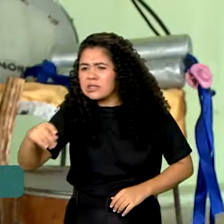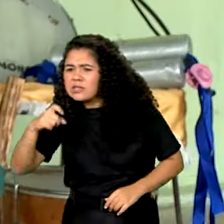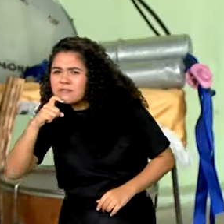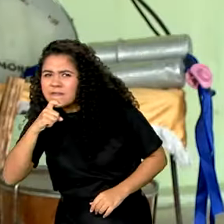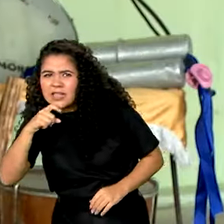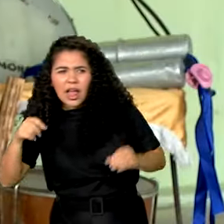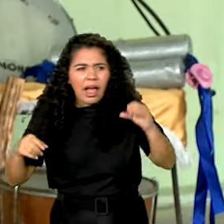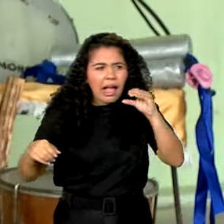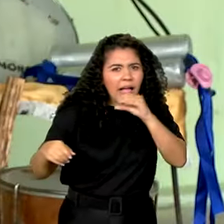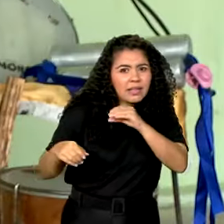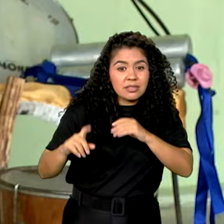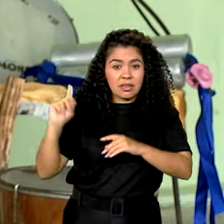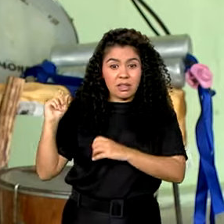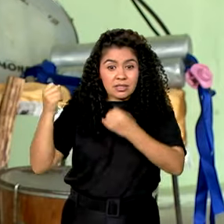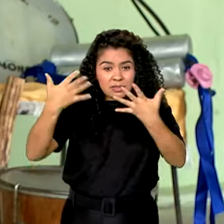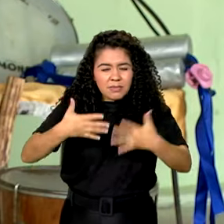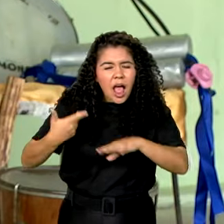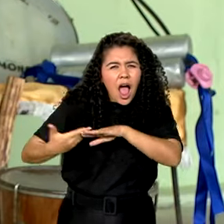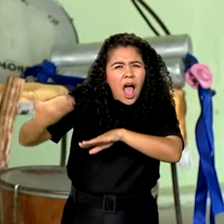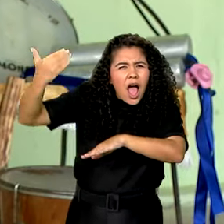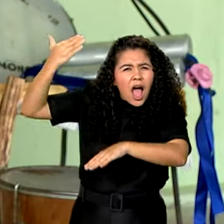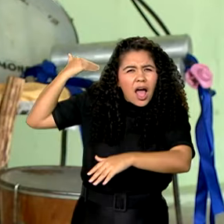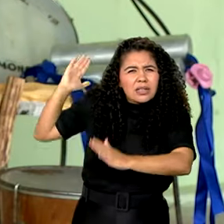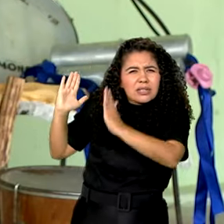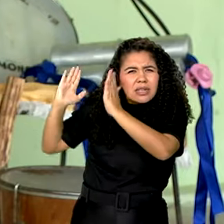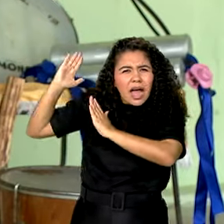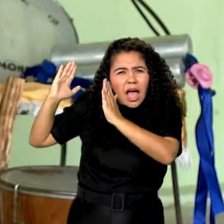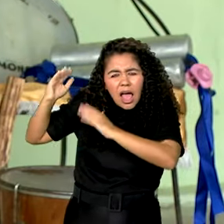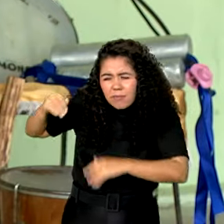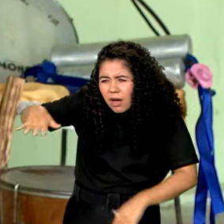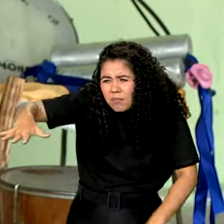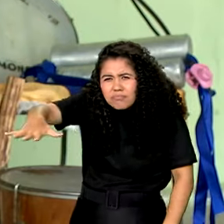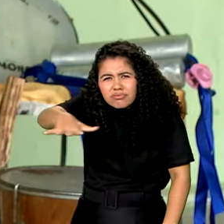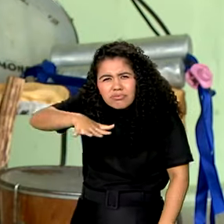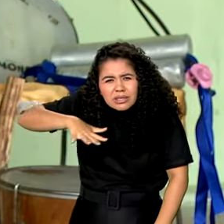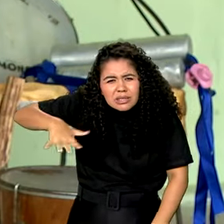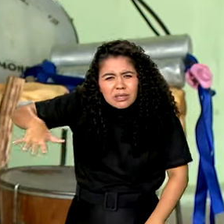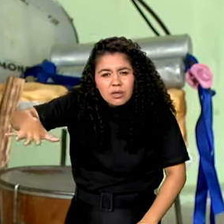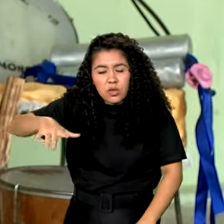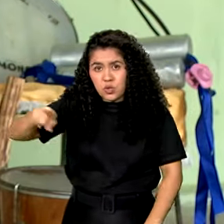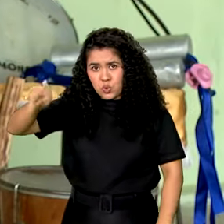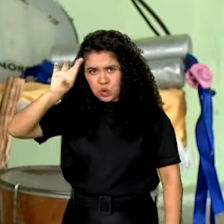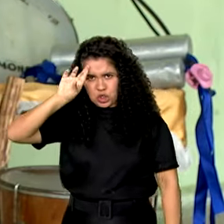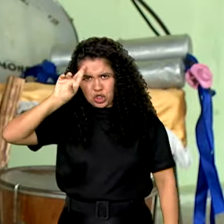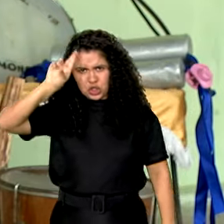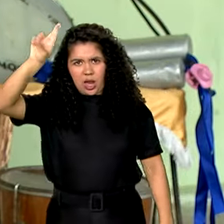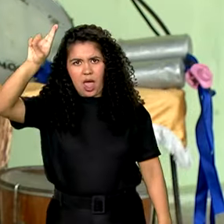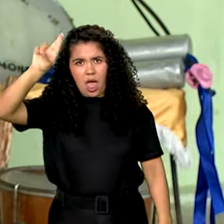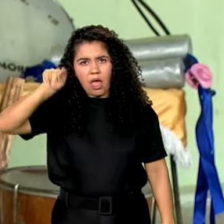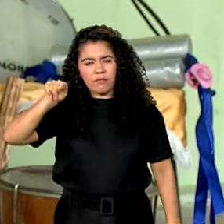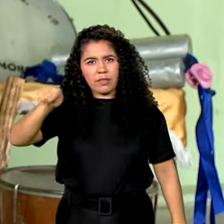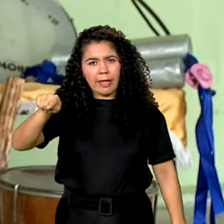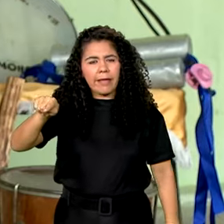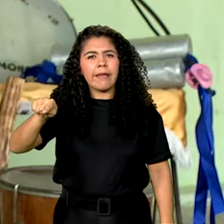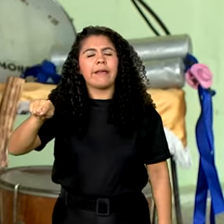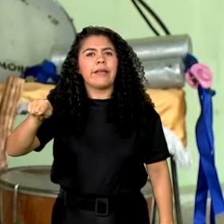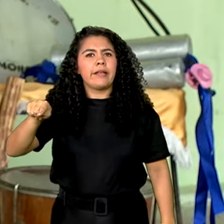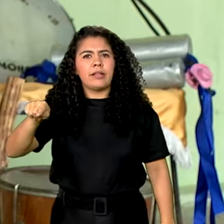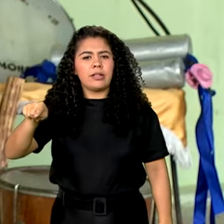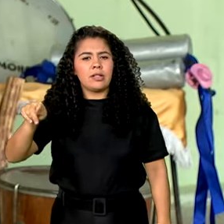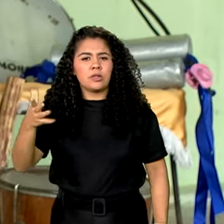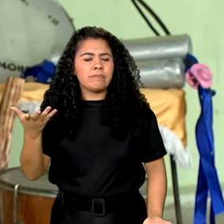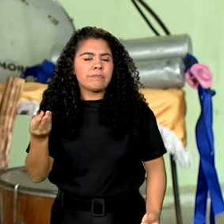Na época do cativeiro, o patrão não conseguia, não